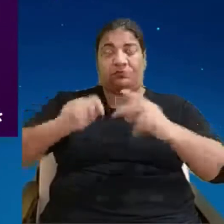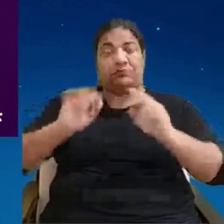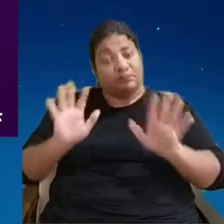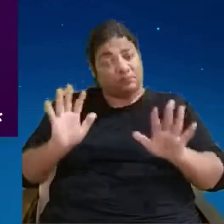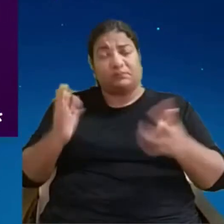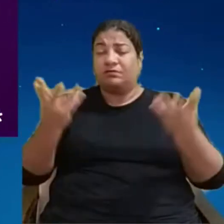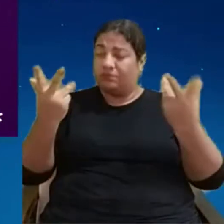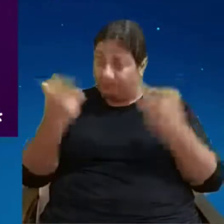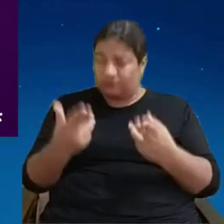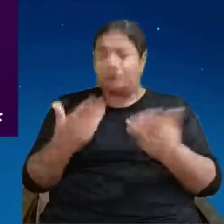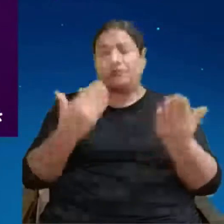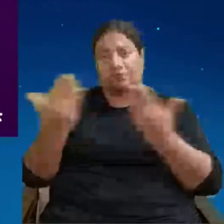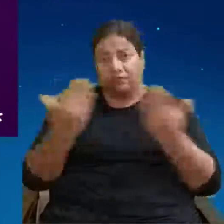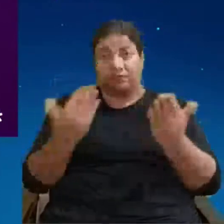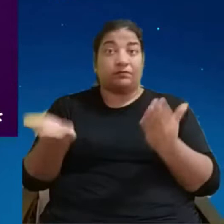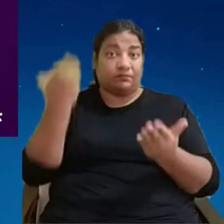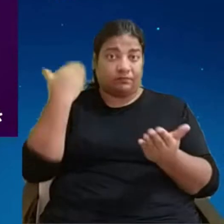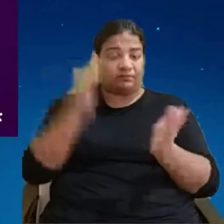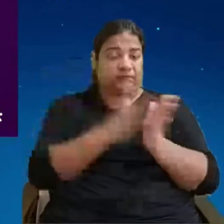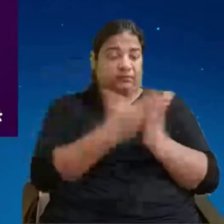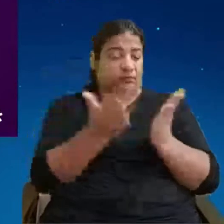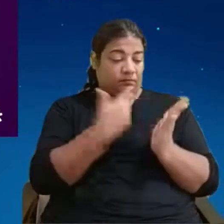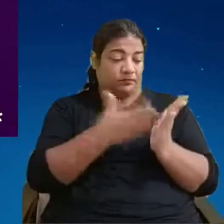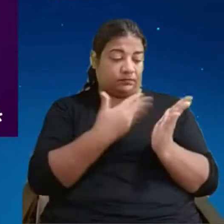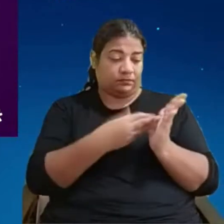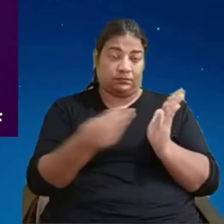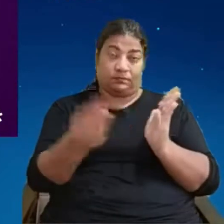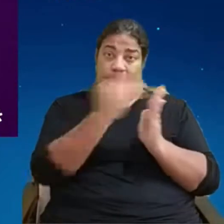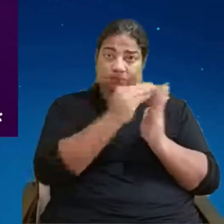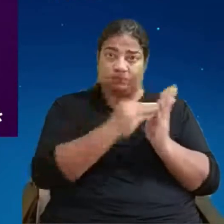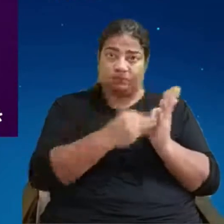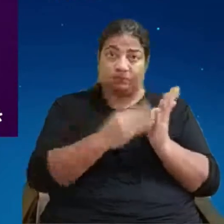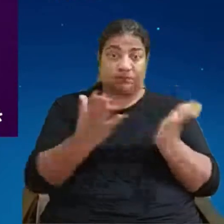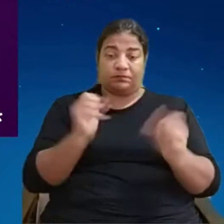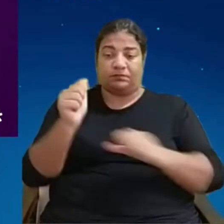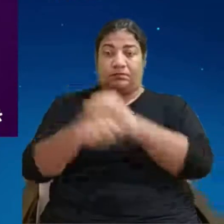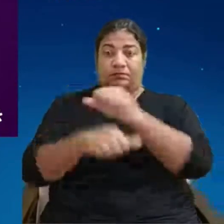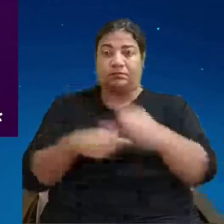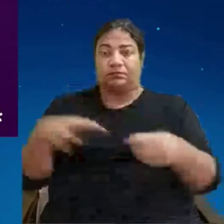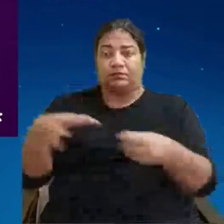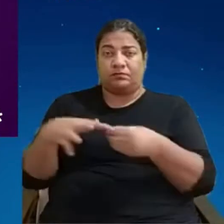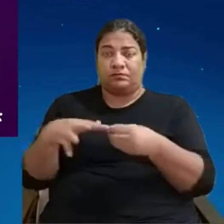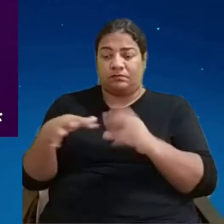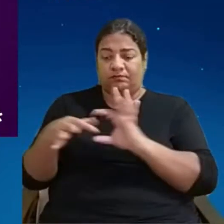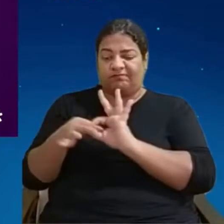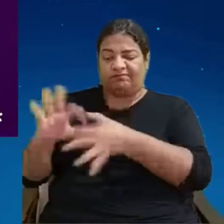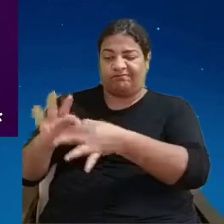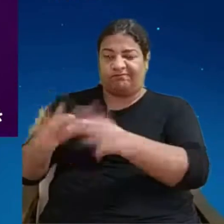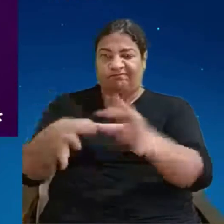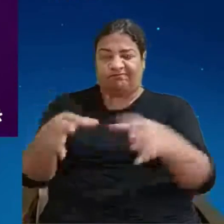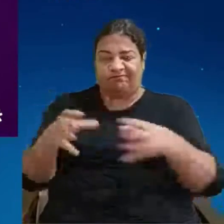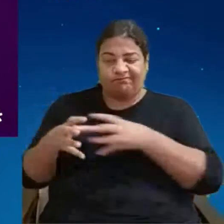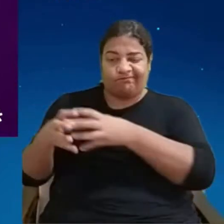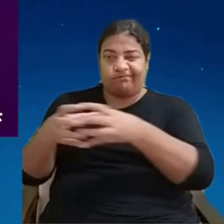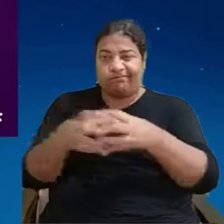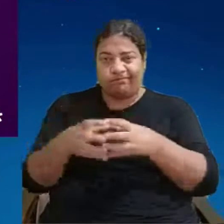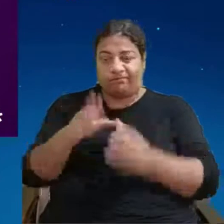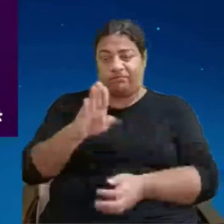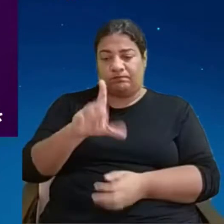uma cadeia de blocos. O que isso ajuda vocês aqui? Eu, quando vou comprar uma peça, somente um... Eu aprendi,